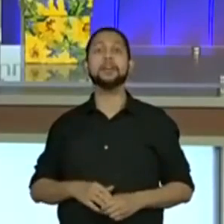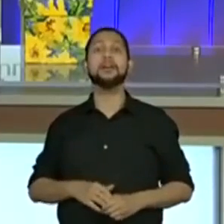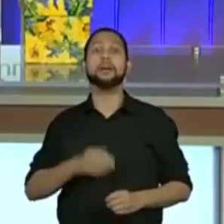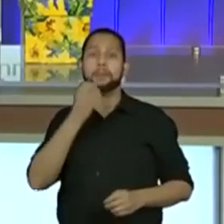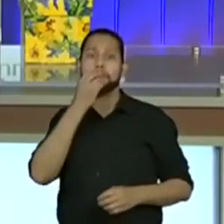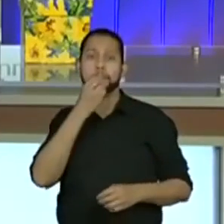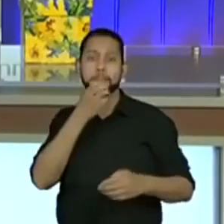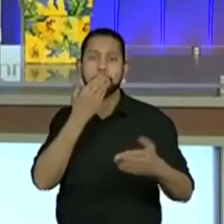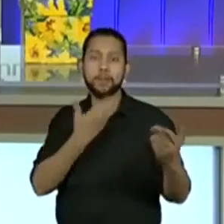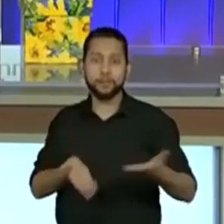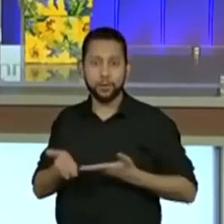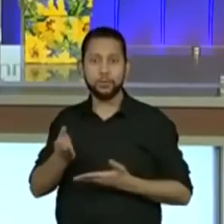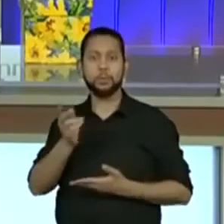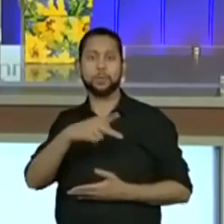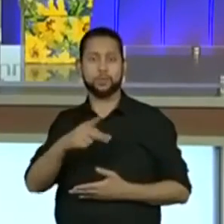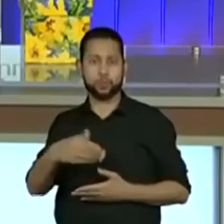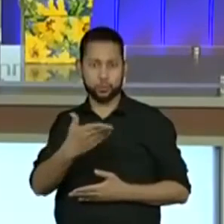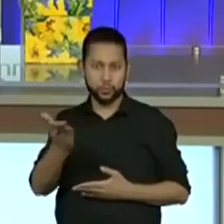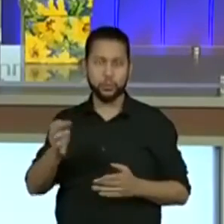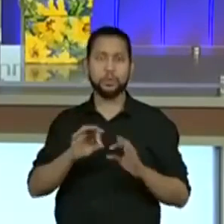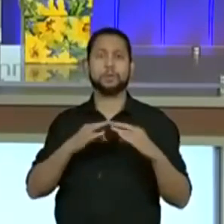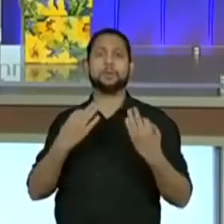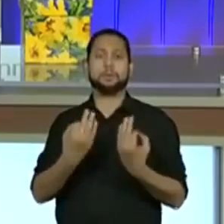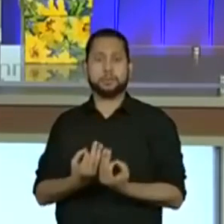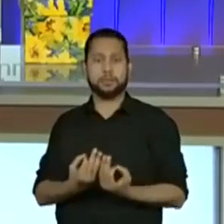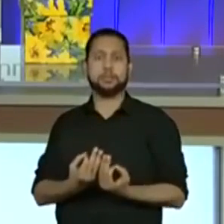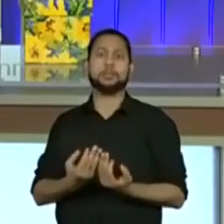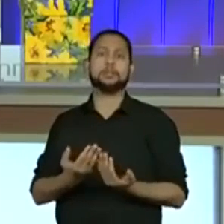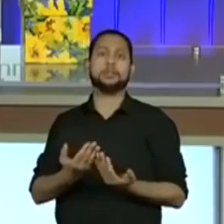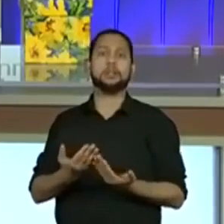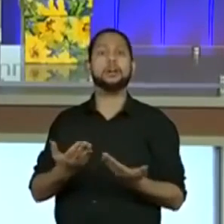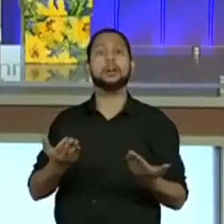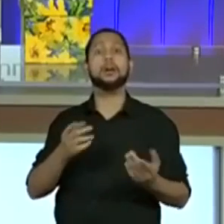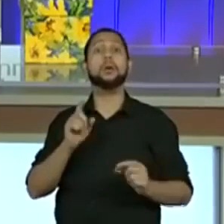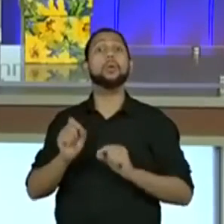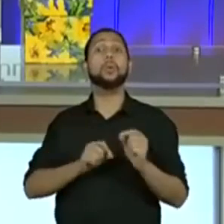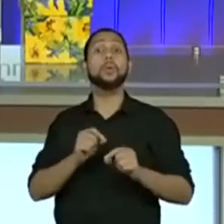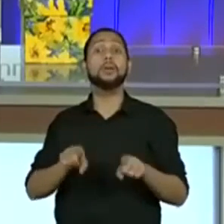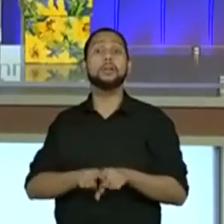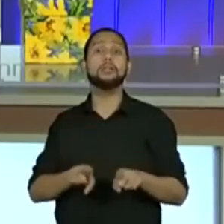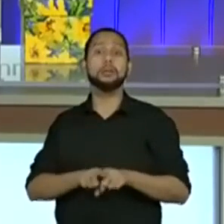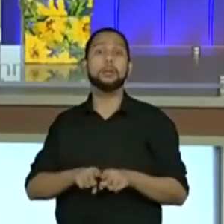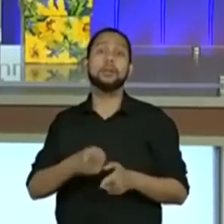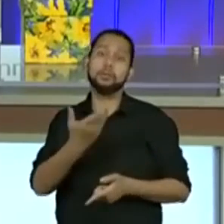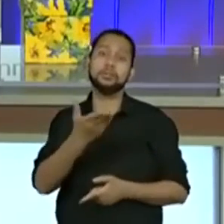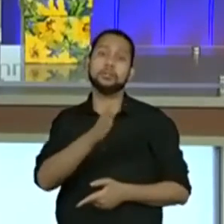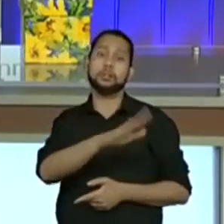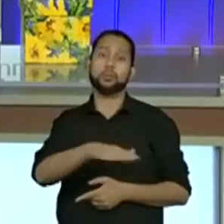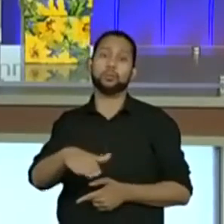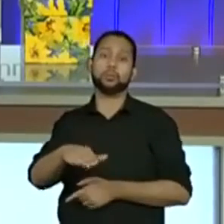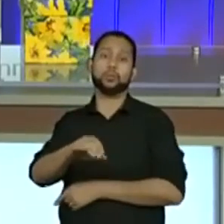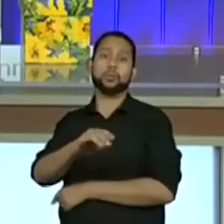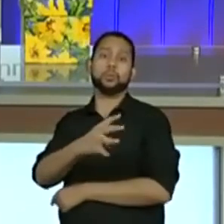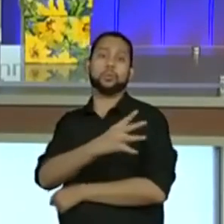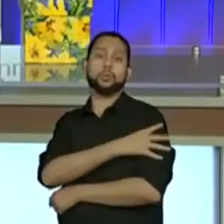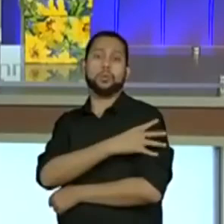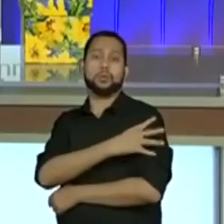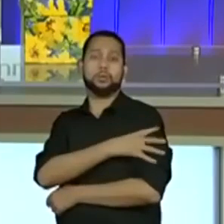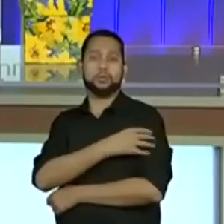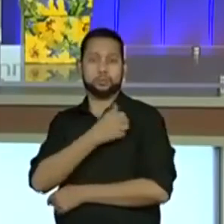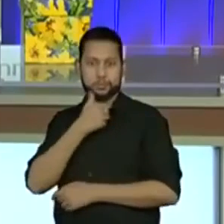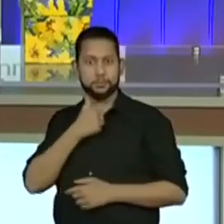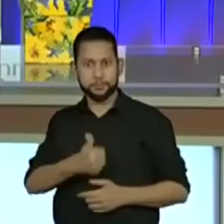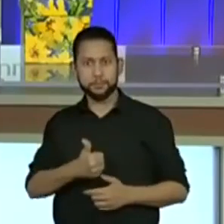Bem-vindos, professores, pais, responsáveis e os nossos queridos alunos do quarto ano,